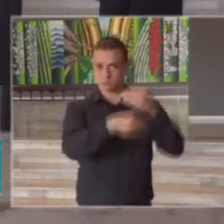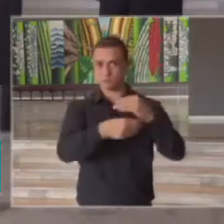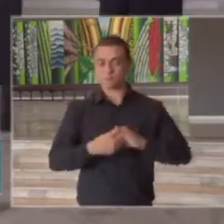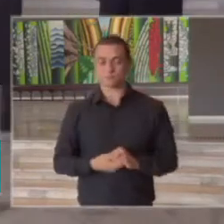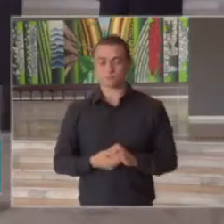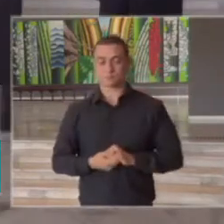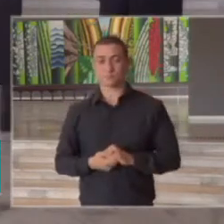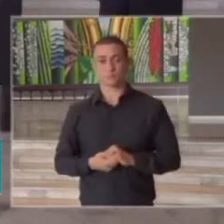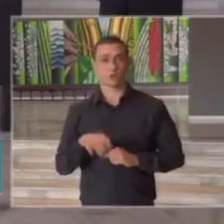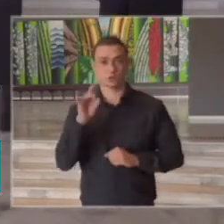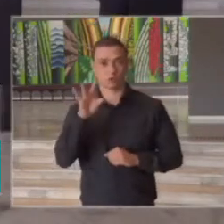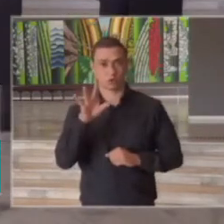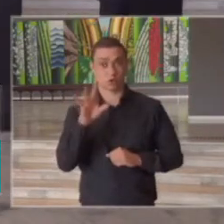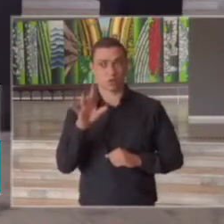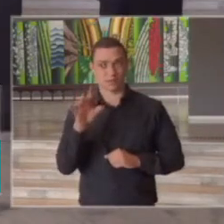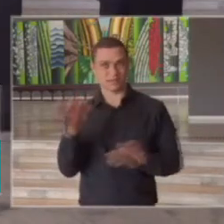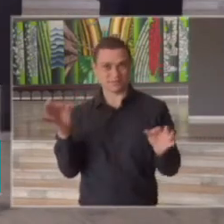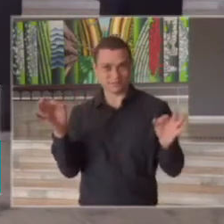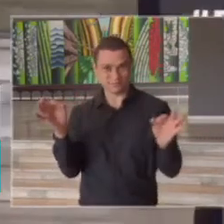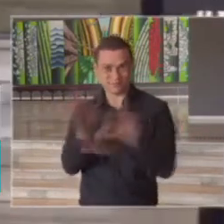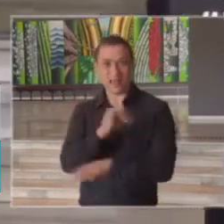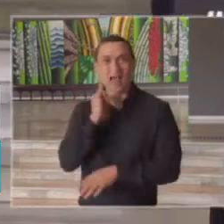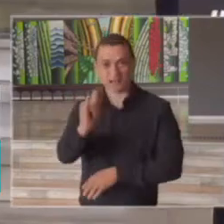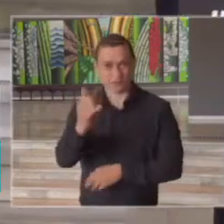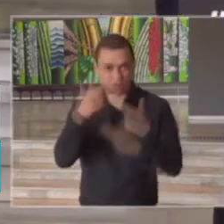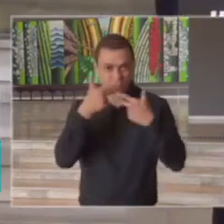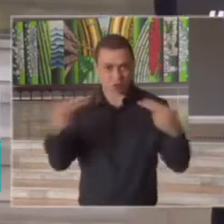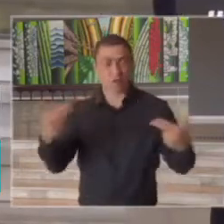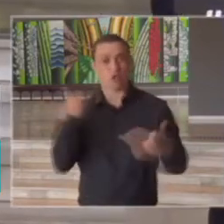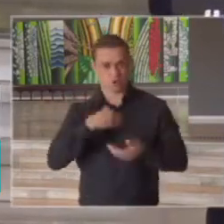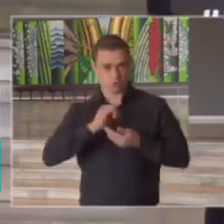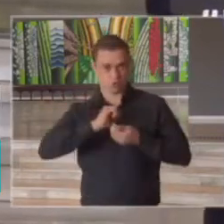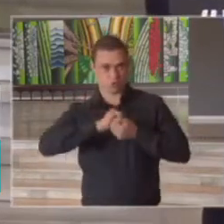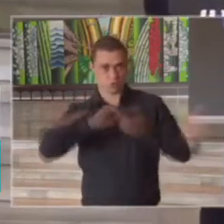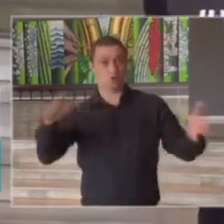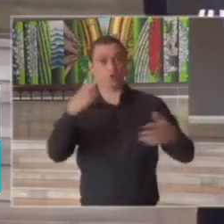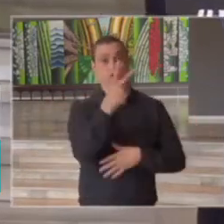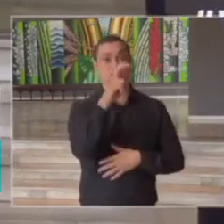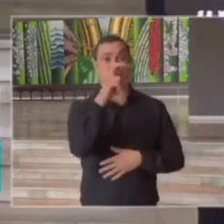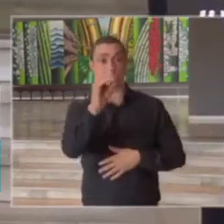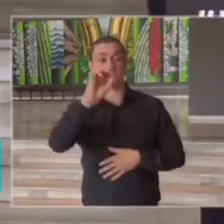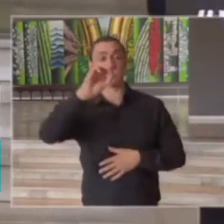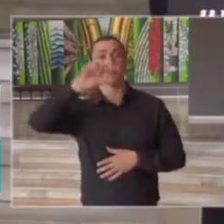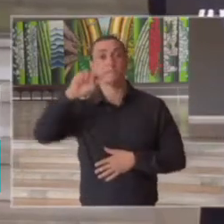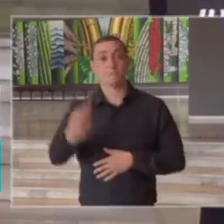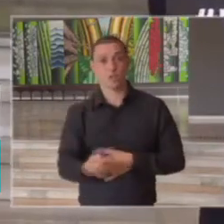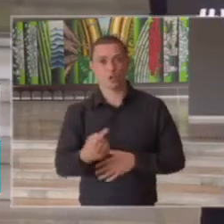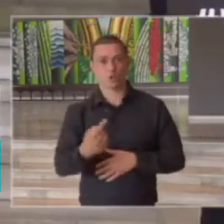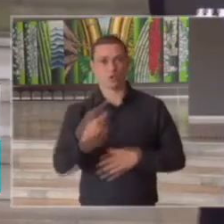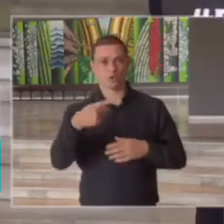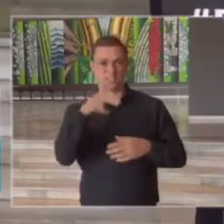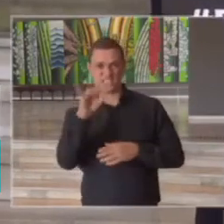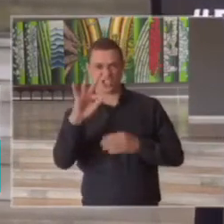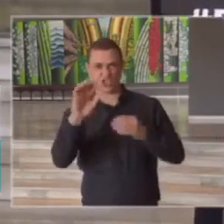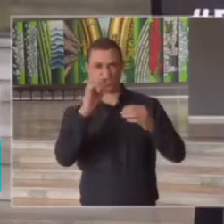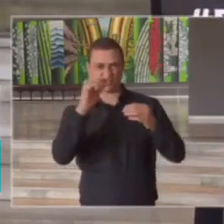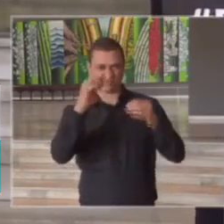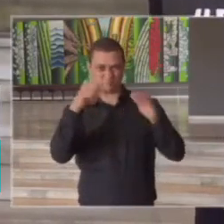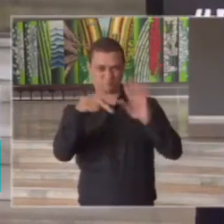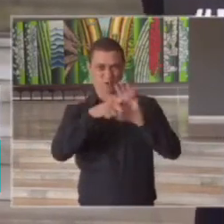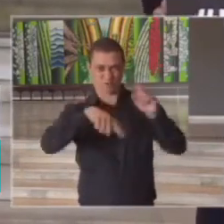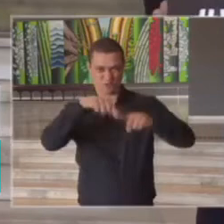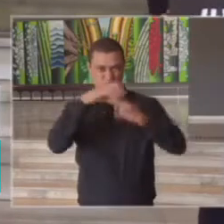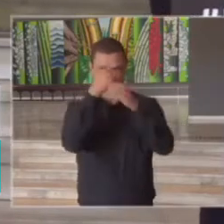vou terminar de dar o furo então a gente vai distribuir são 250 mil kits de testes para as prefeituras